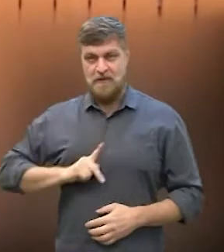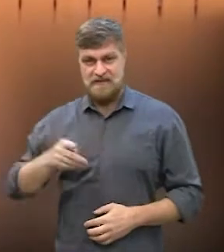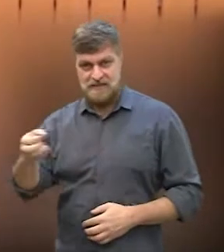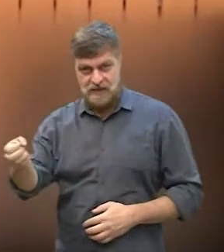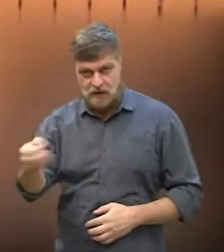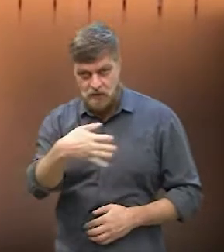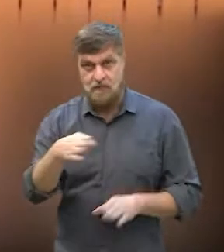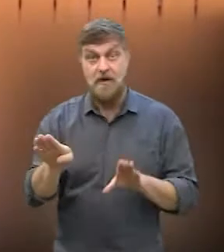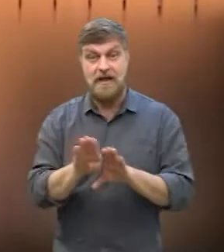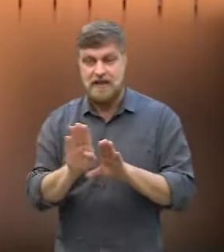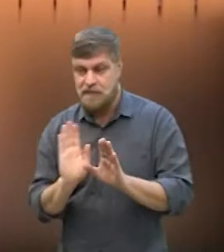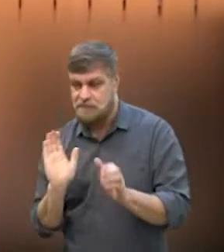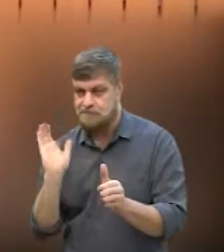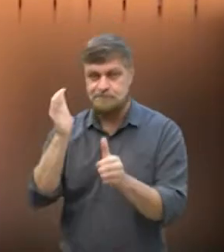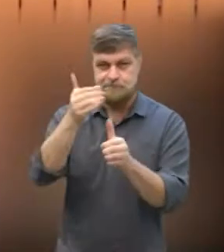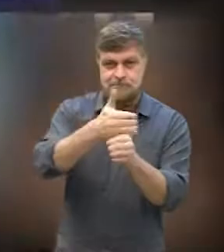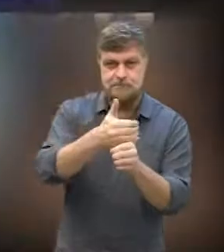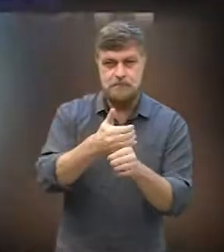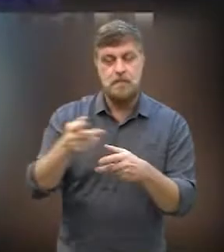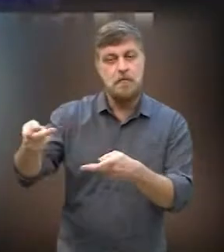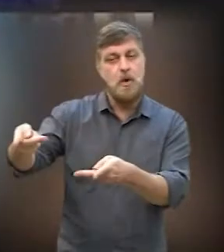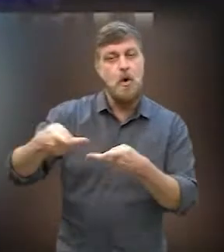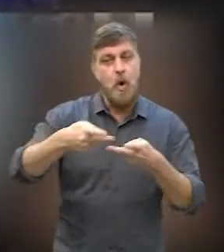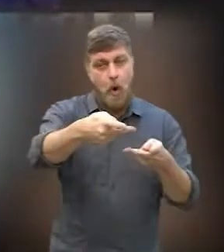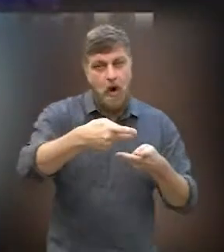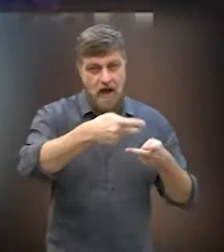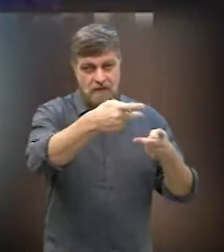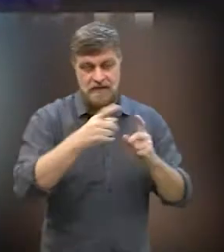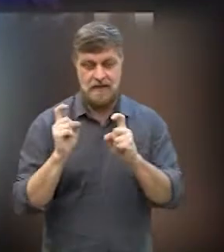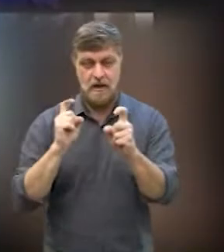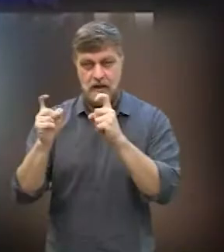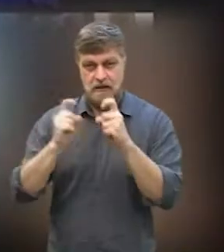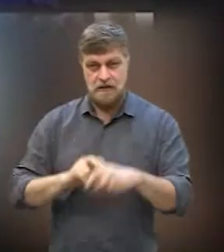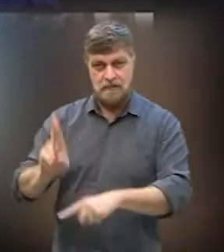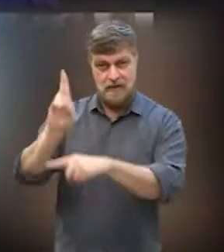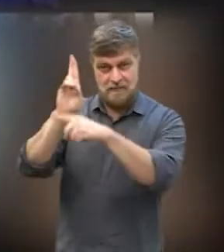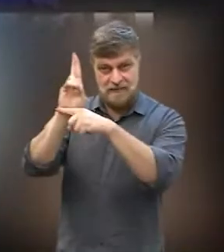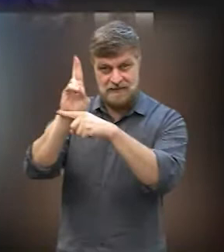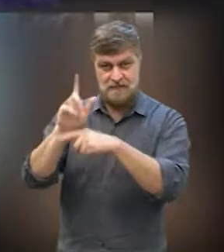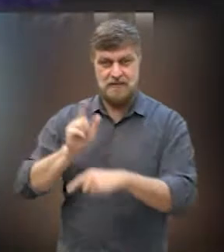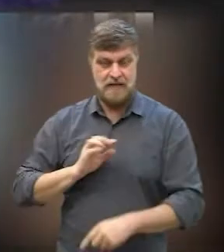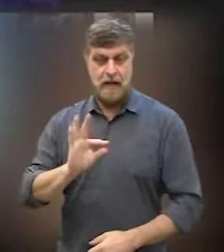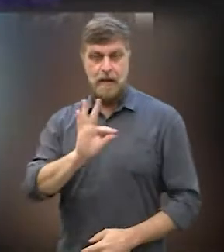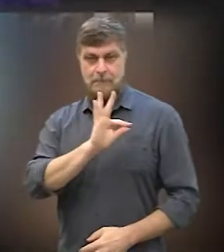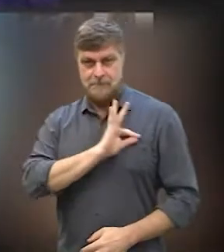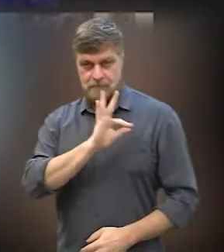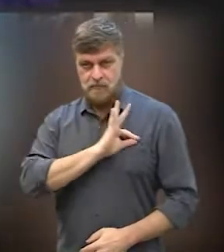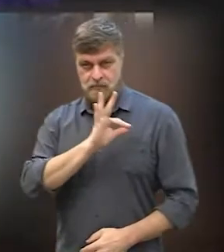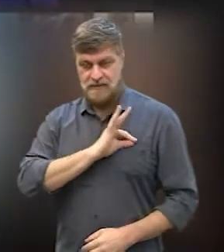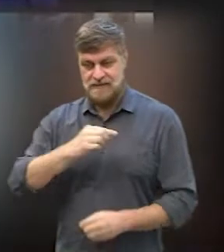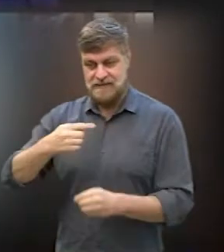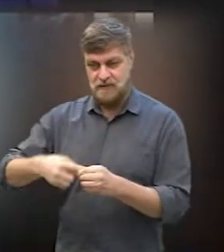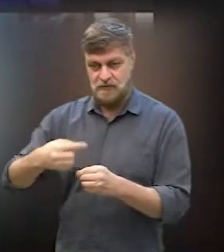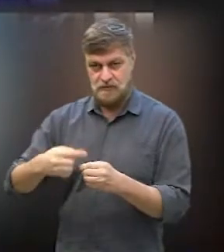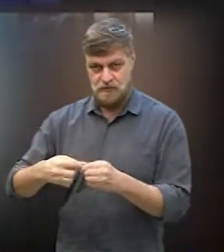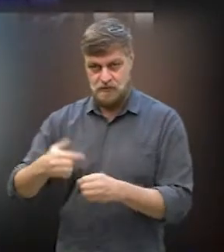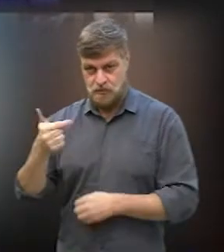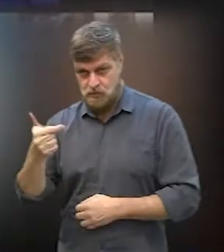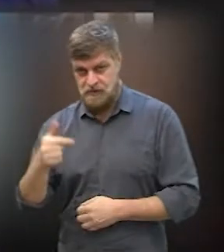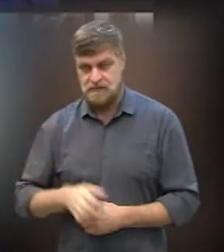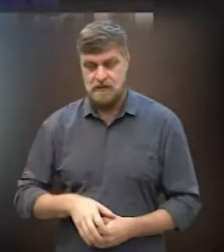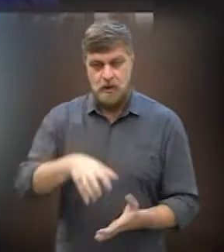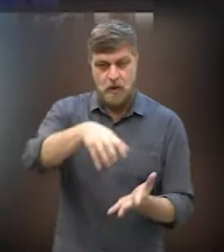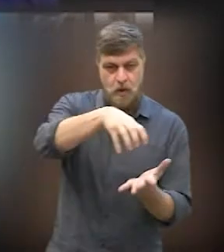presidentes e outros presidentes foram reconduzidos. Foram convidados para a reunião representantes do Comando de Policiamento do Interior 2,